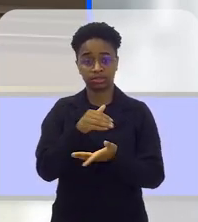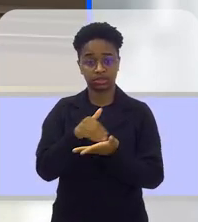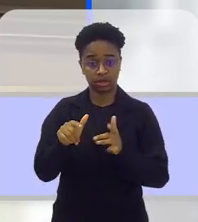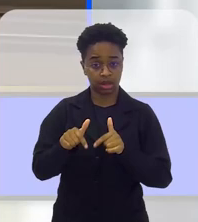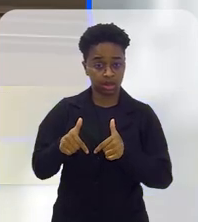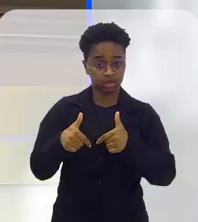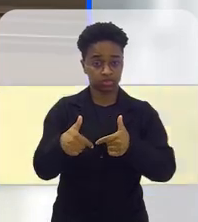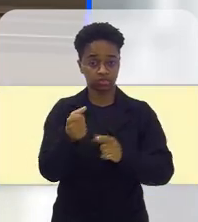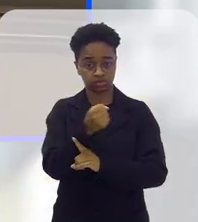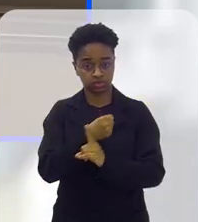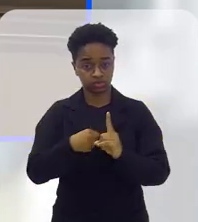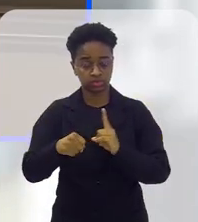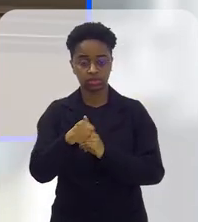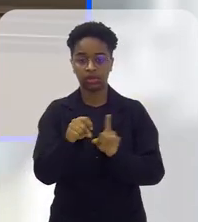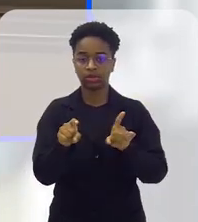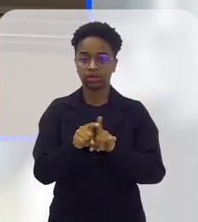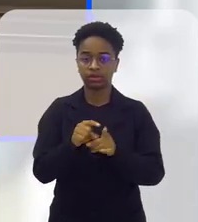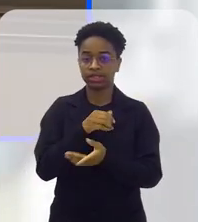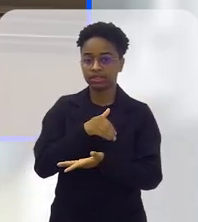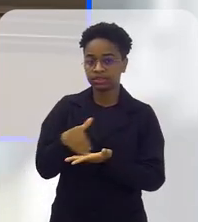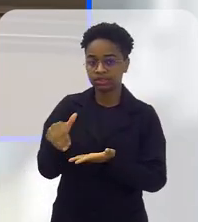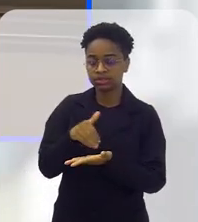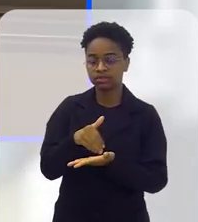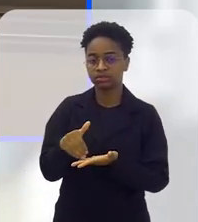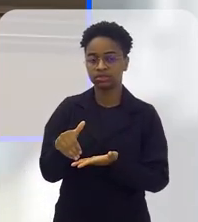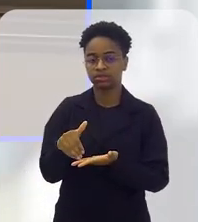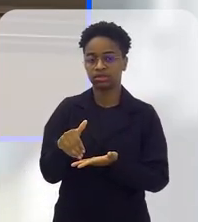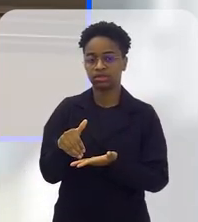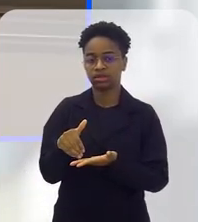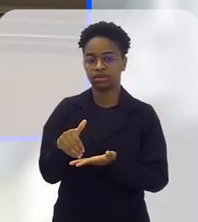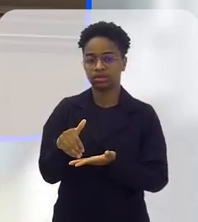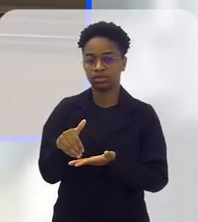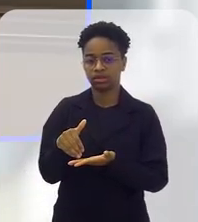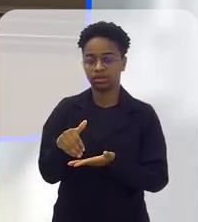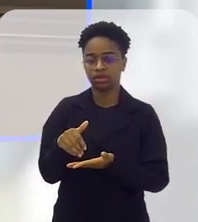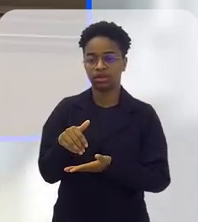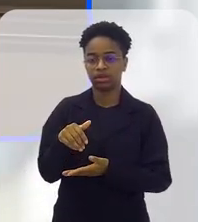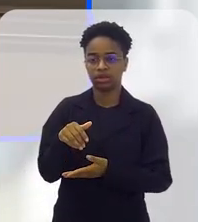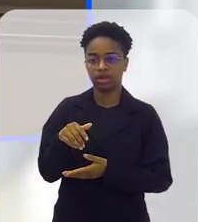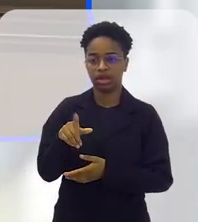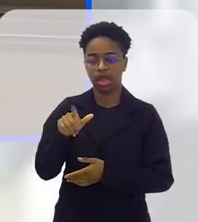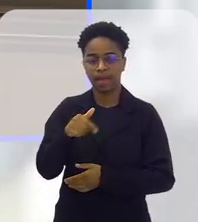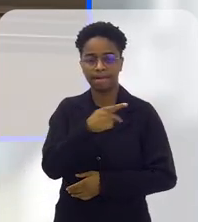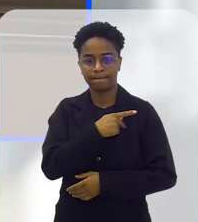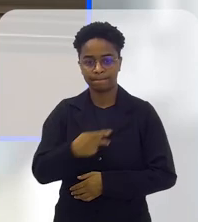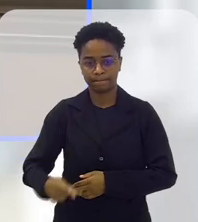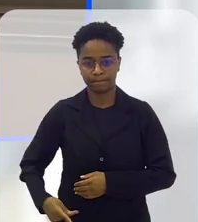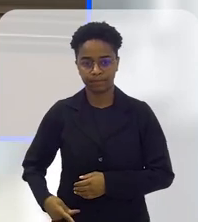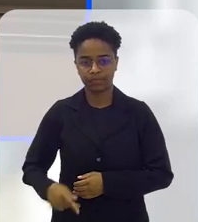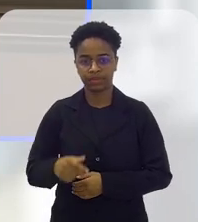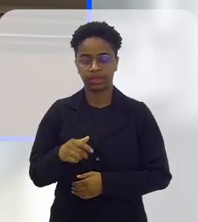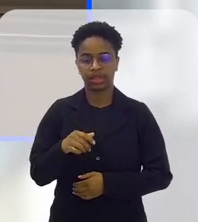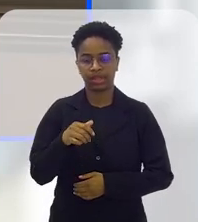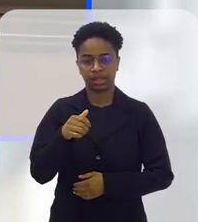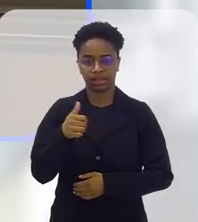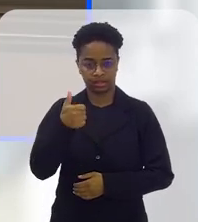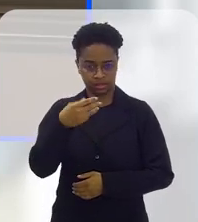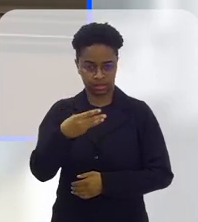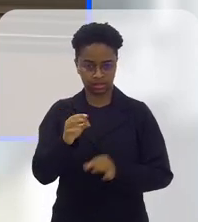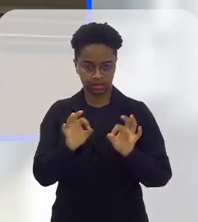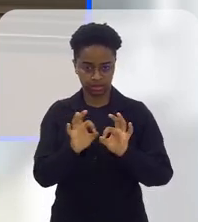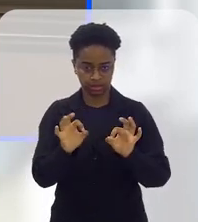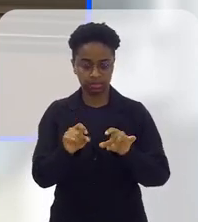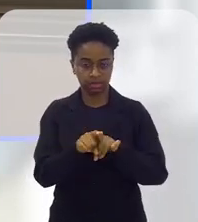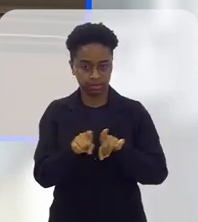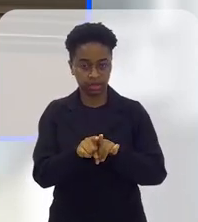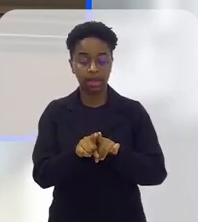Também da Secretaria de Ação Social, da Secretaria Trio também do Leão 13, da nossa presidente lá do Leão 13,